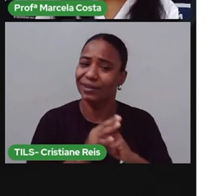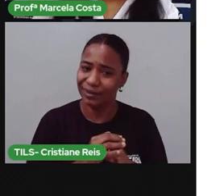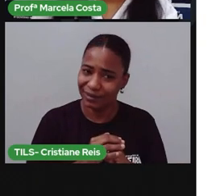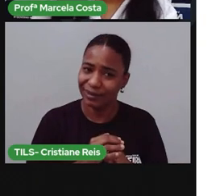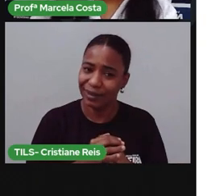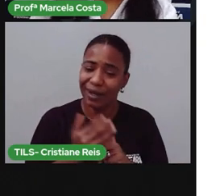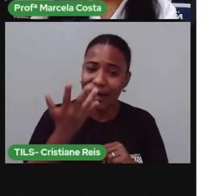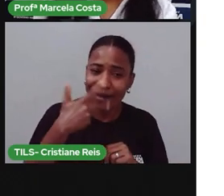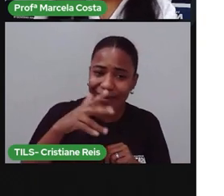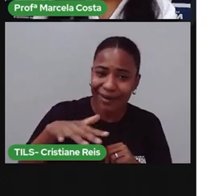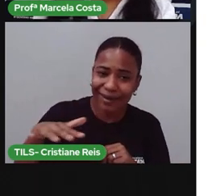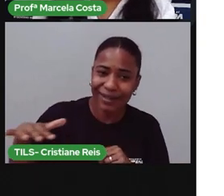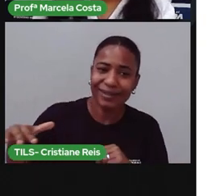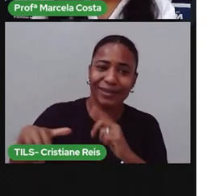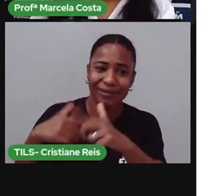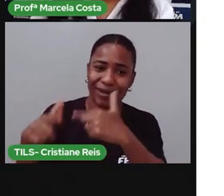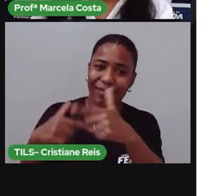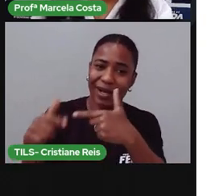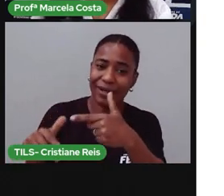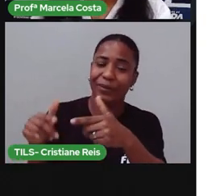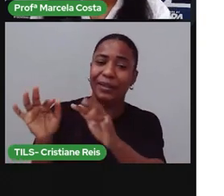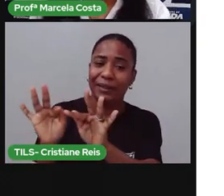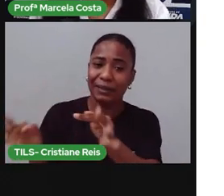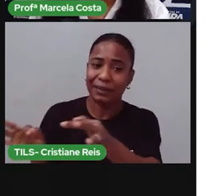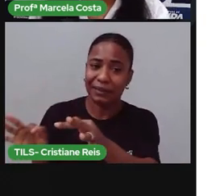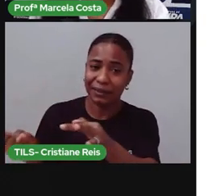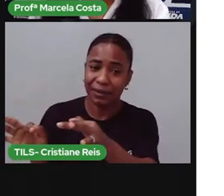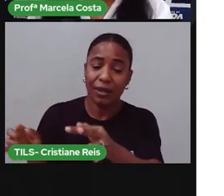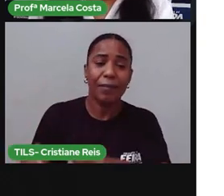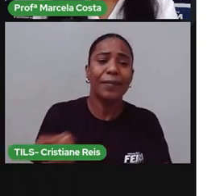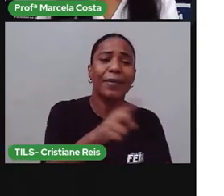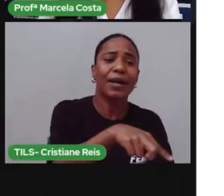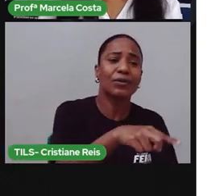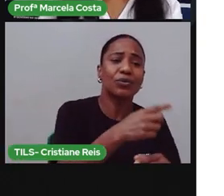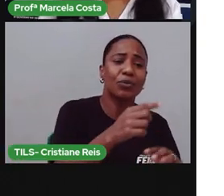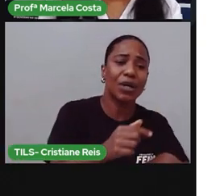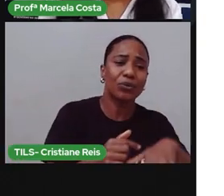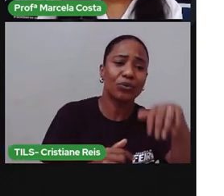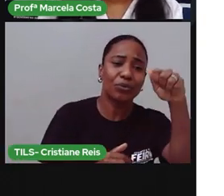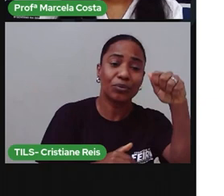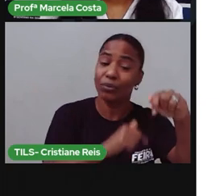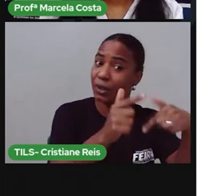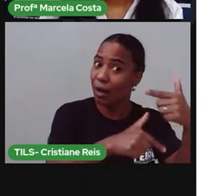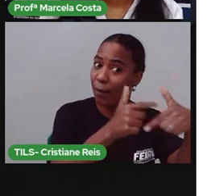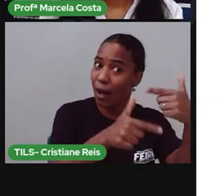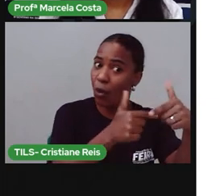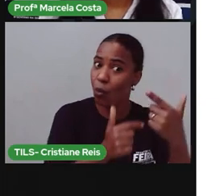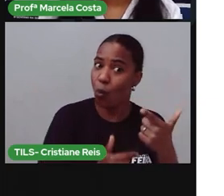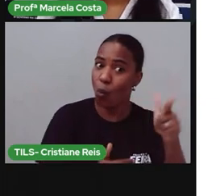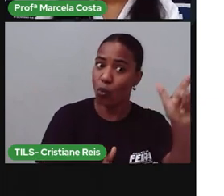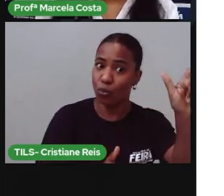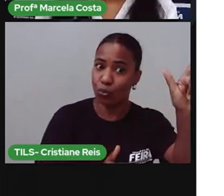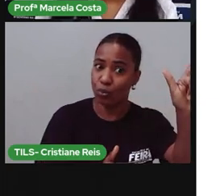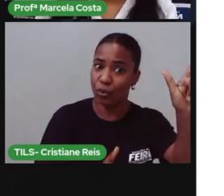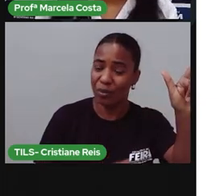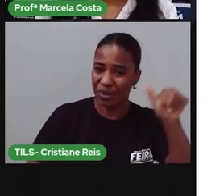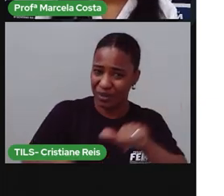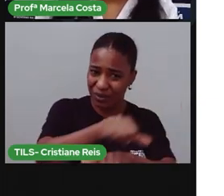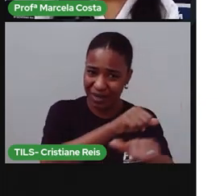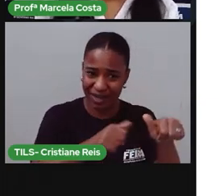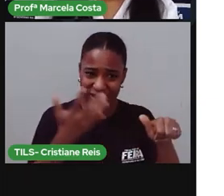forma, não vai ocupar a responsabilidade da criança. Os adultos, eles são responsáveis pela